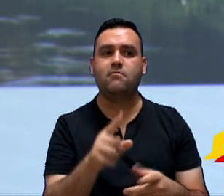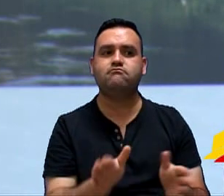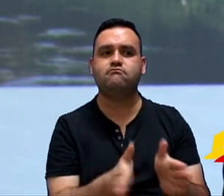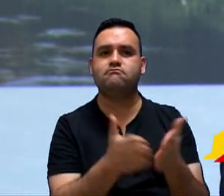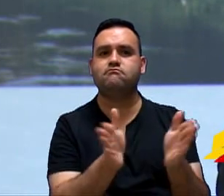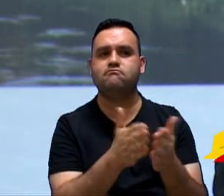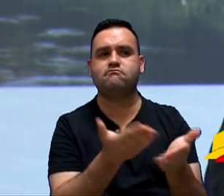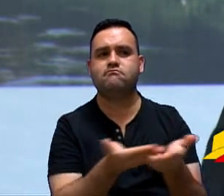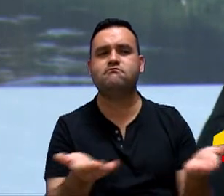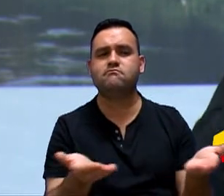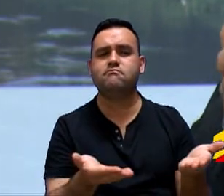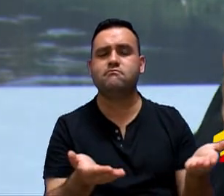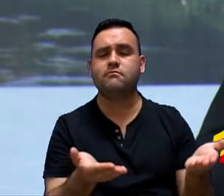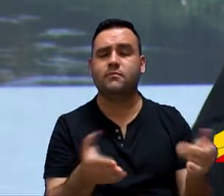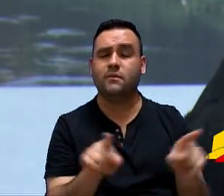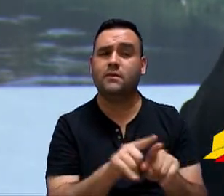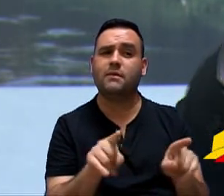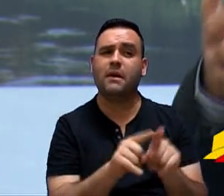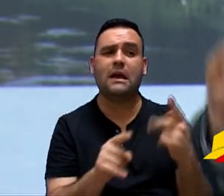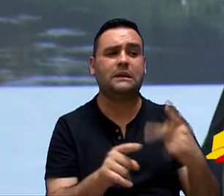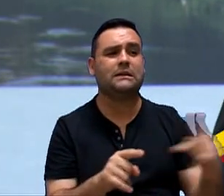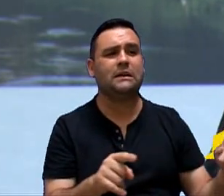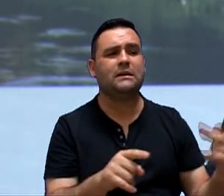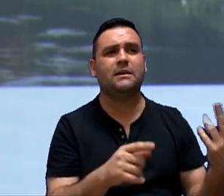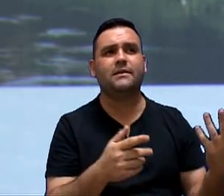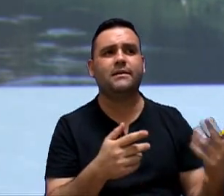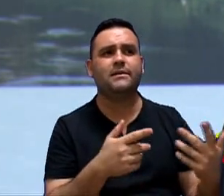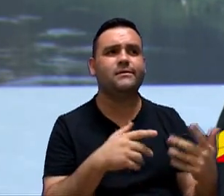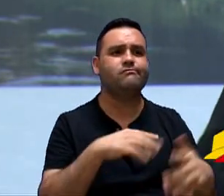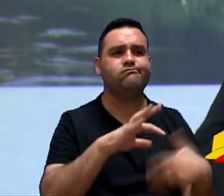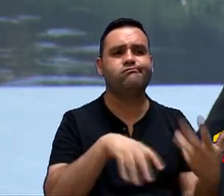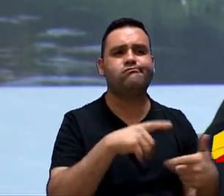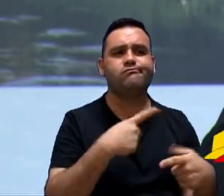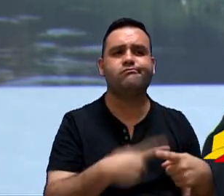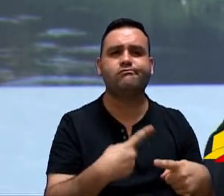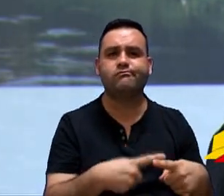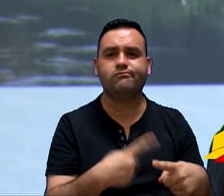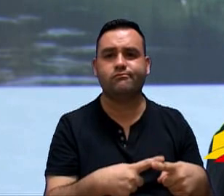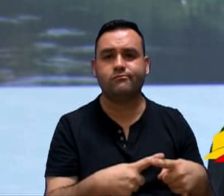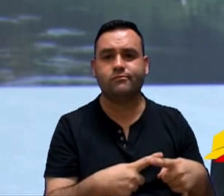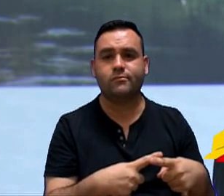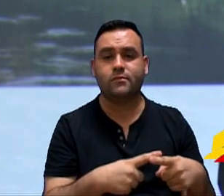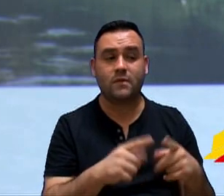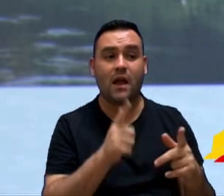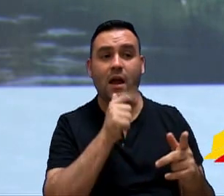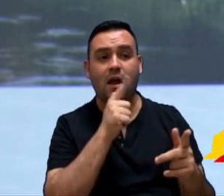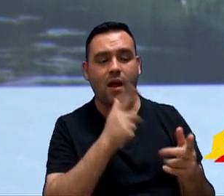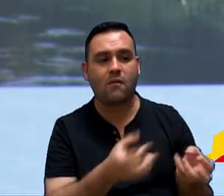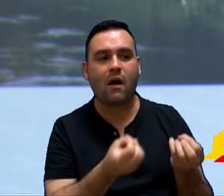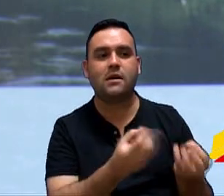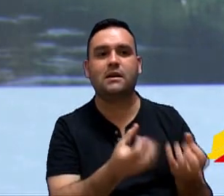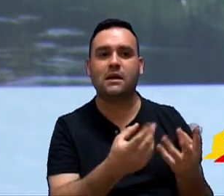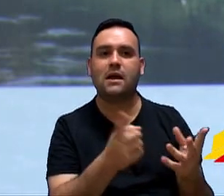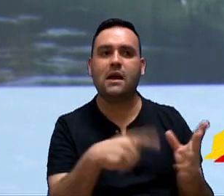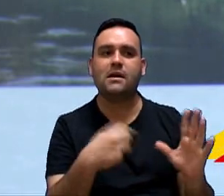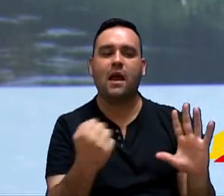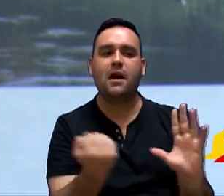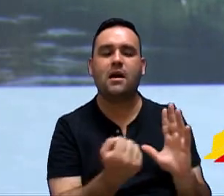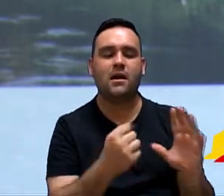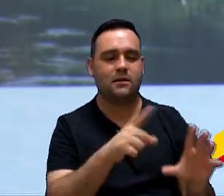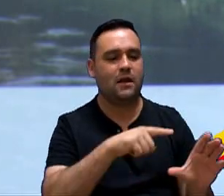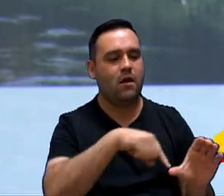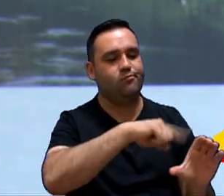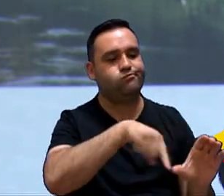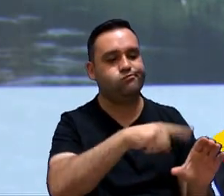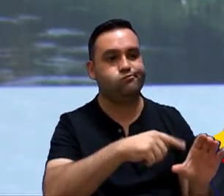renda, e que tem uma certa lambança. Por quê? Porque o fornecimento de água é um registro coletivo,